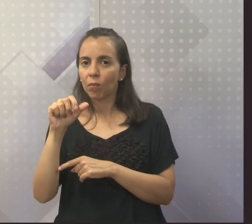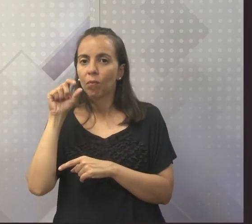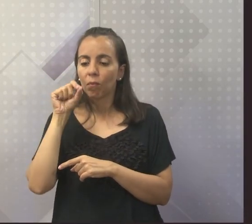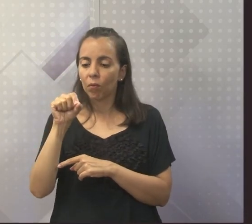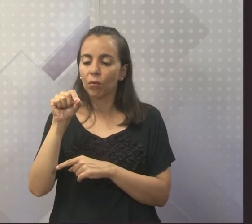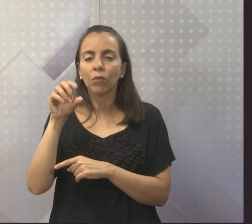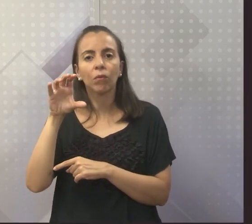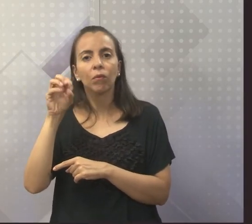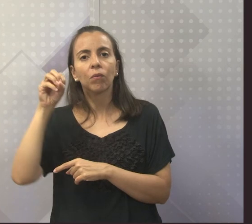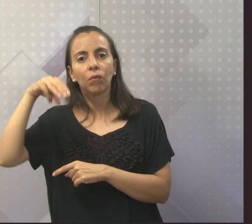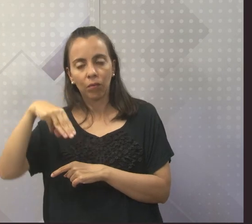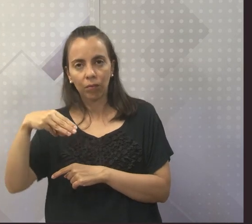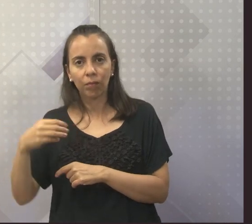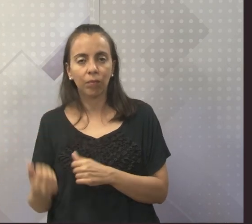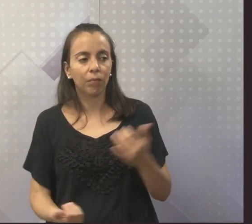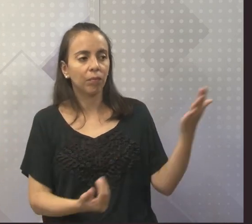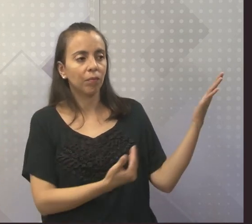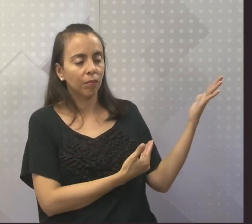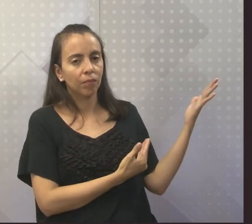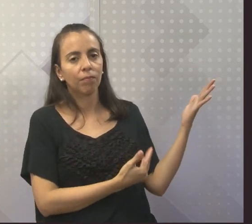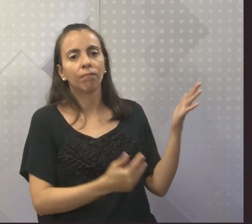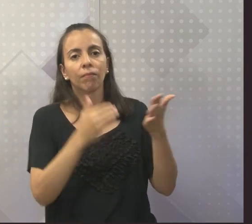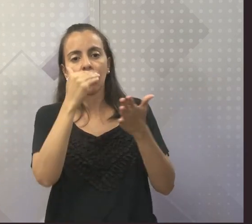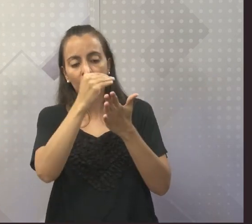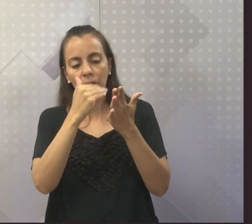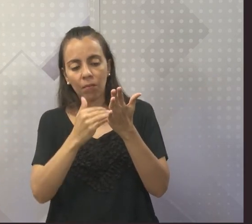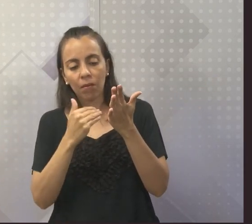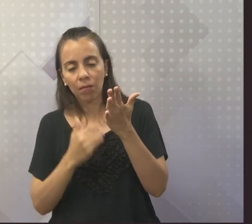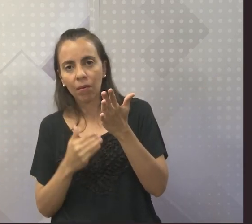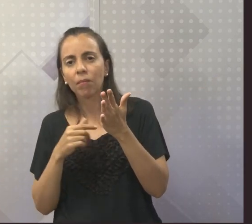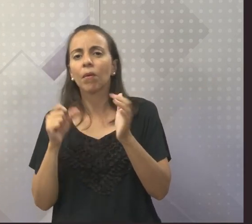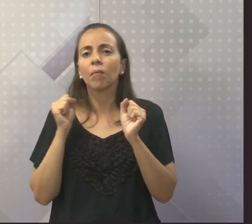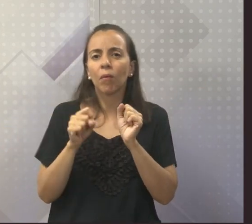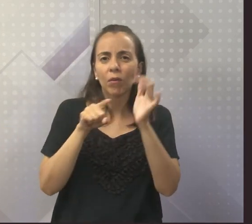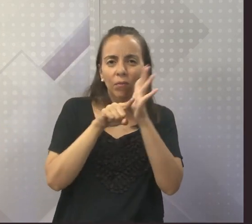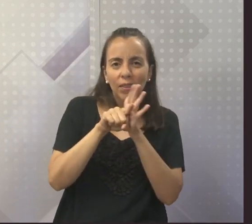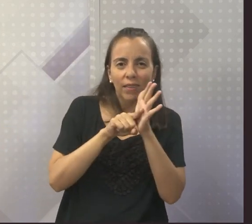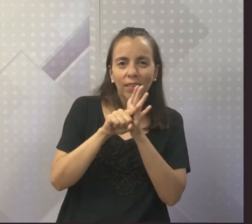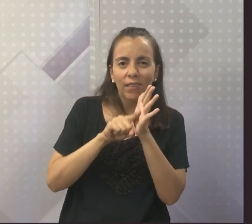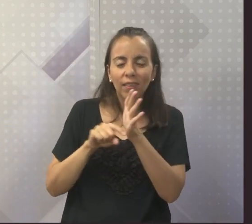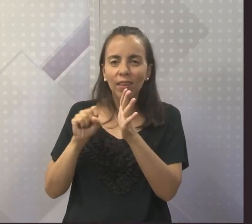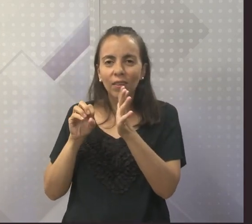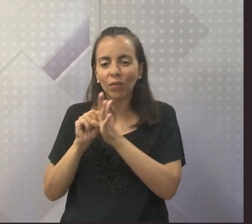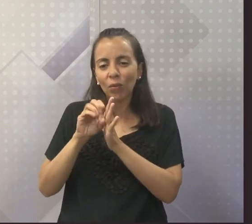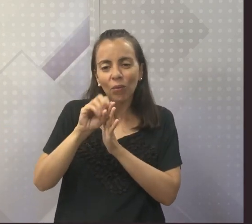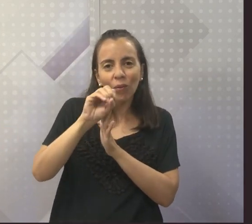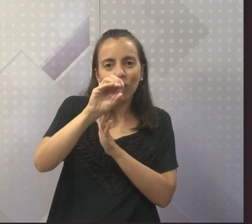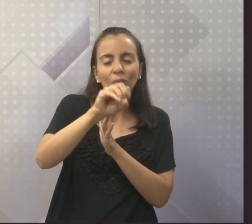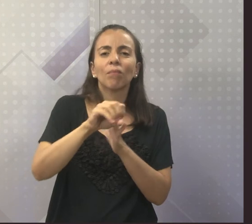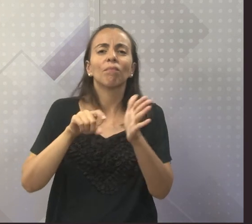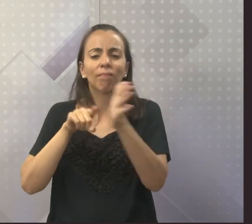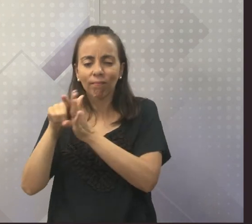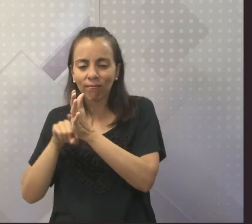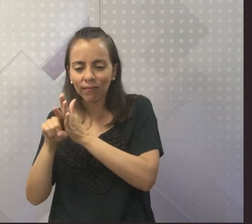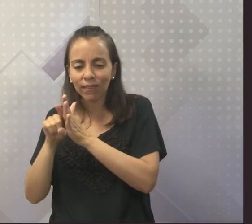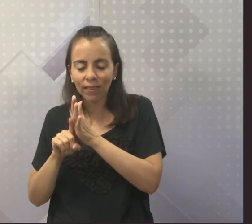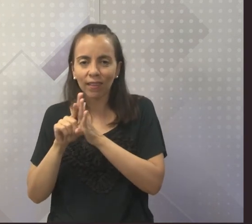E aí está as referências da aula, né? Pode pesquisar aí no Google, né? No nosso